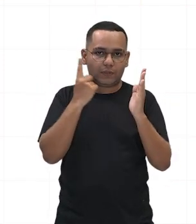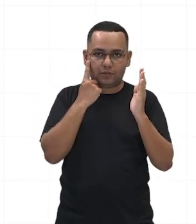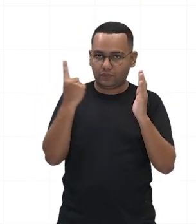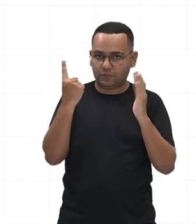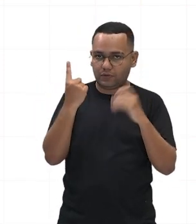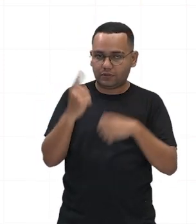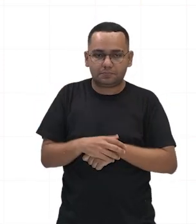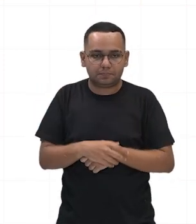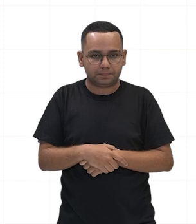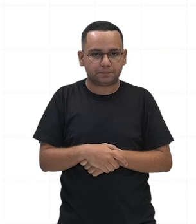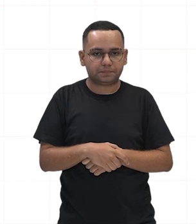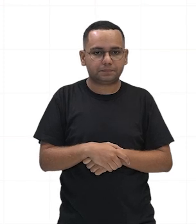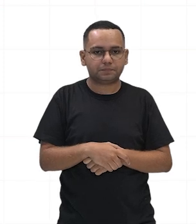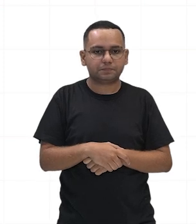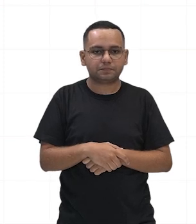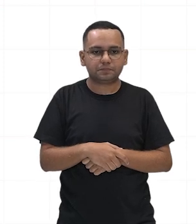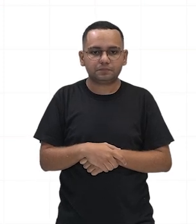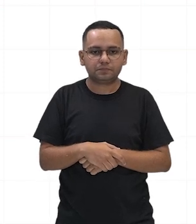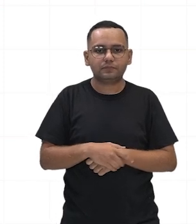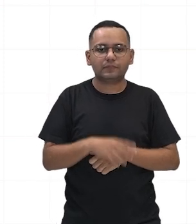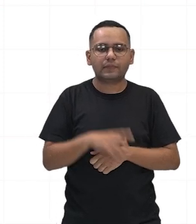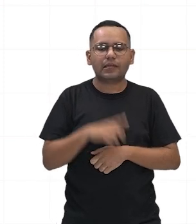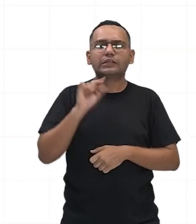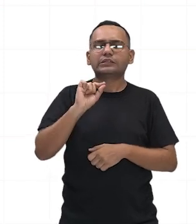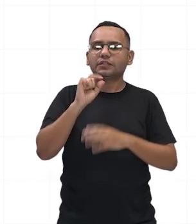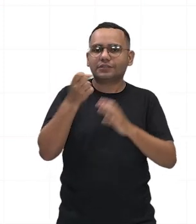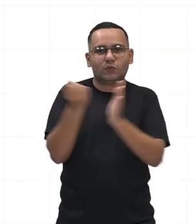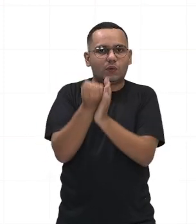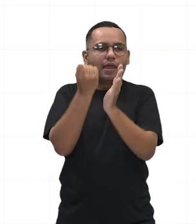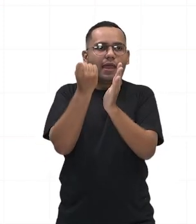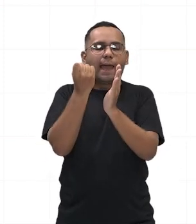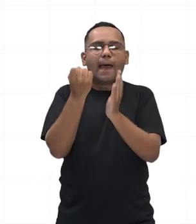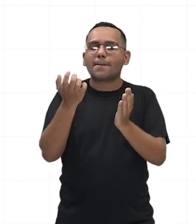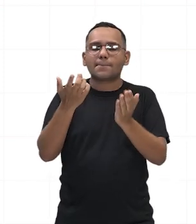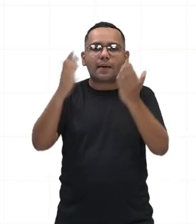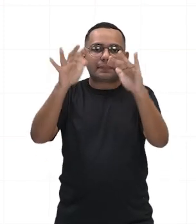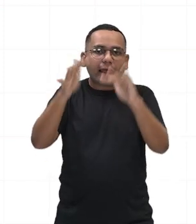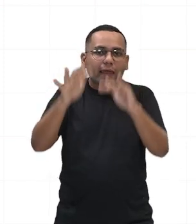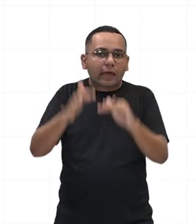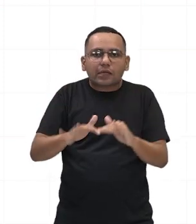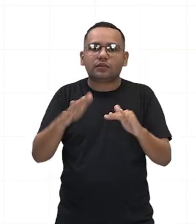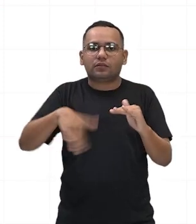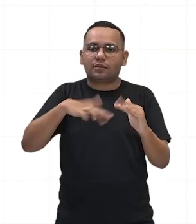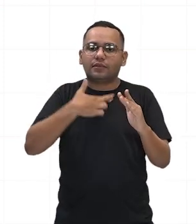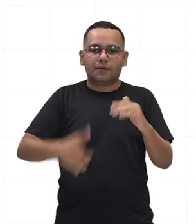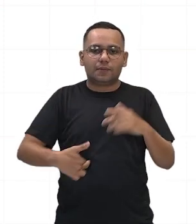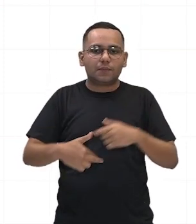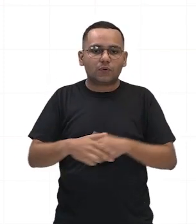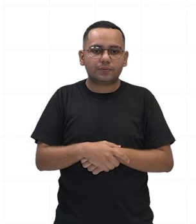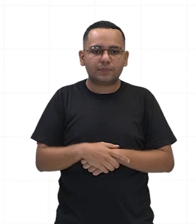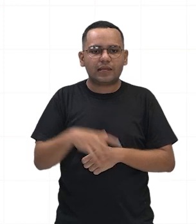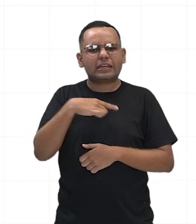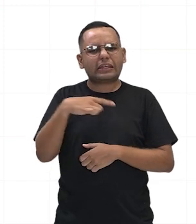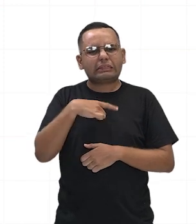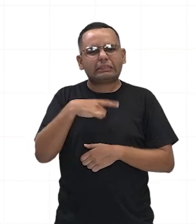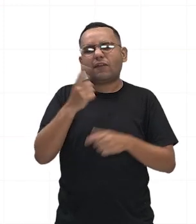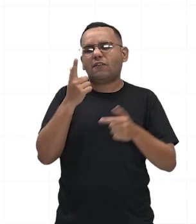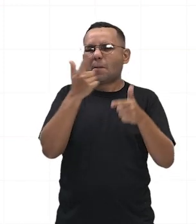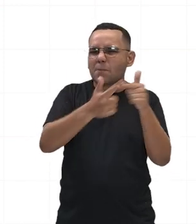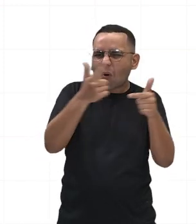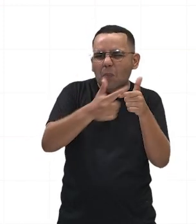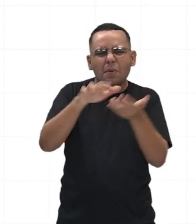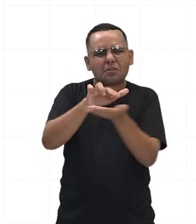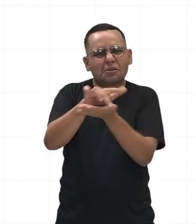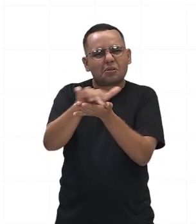a 27 a.C., marca o declínio da república romana, pois houve muitos conflitos sociais e